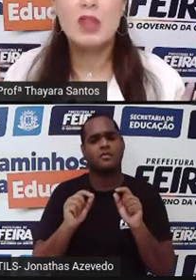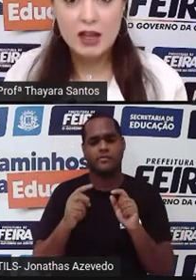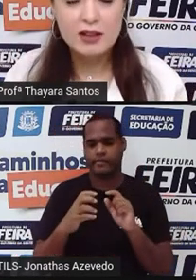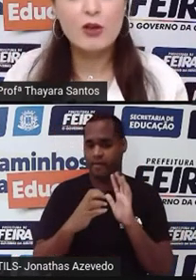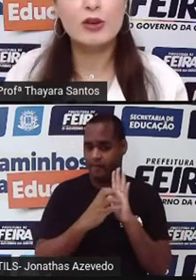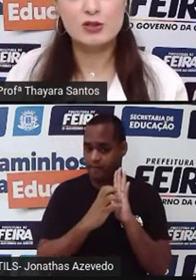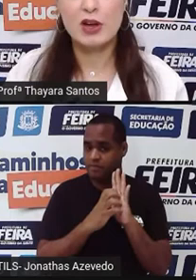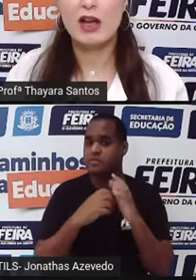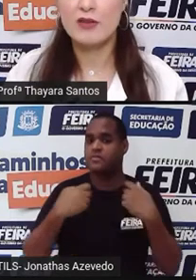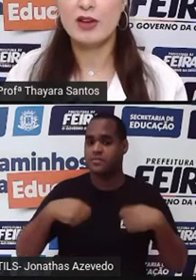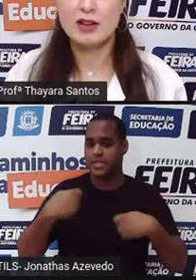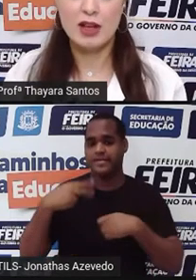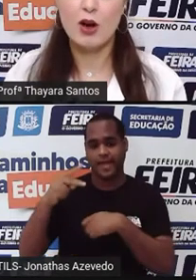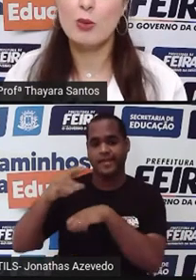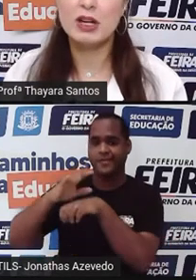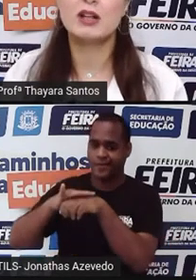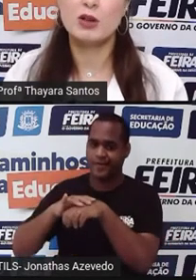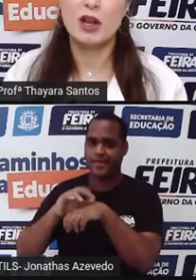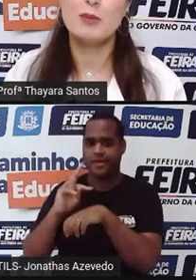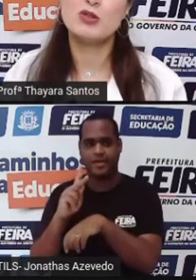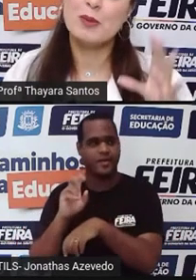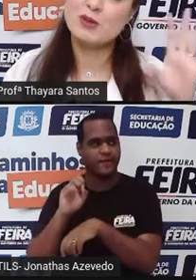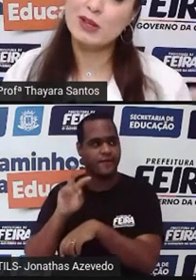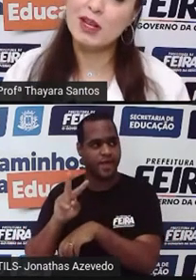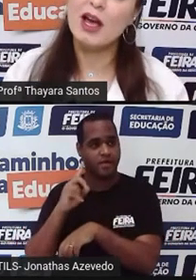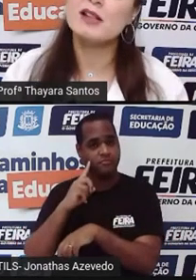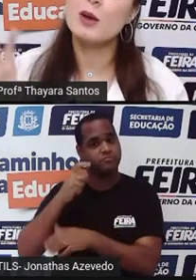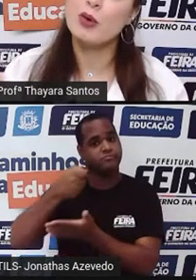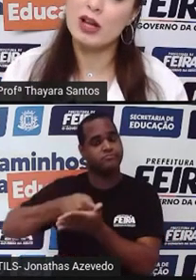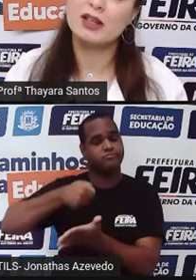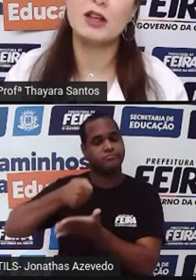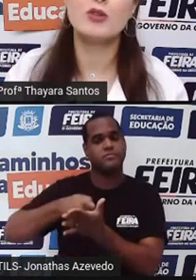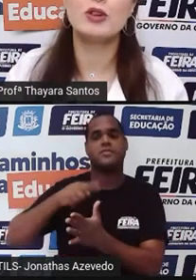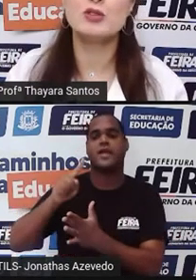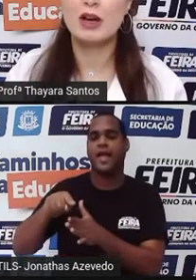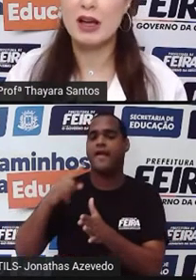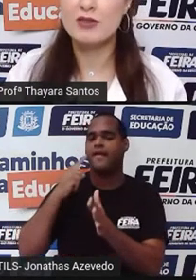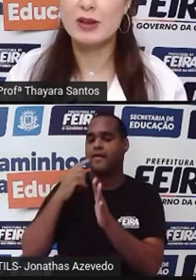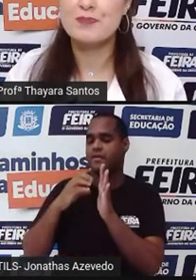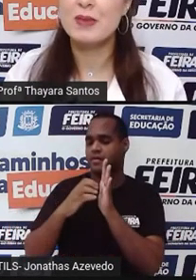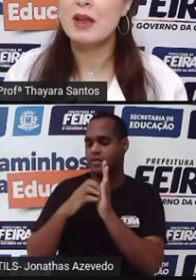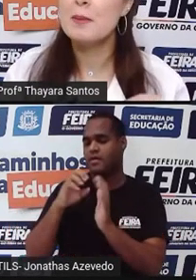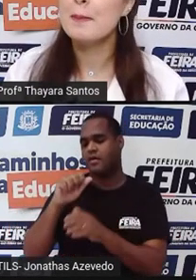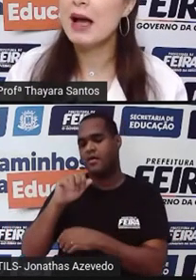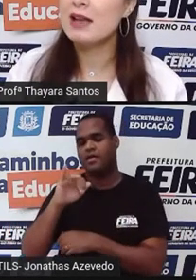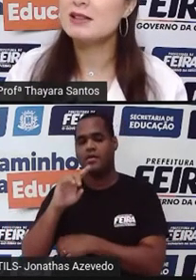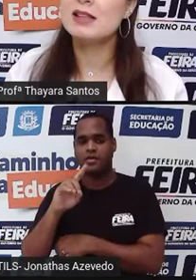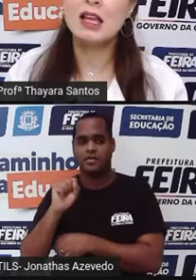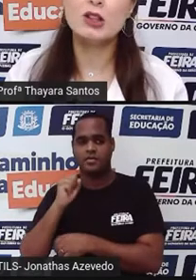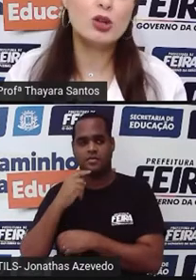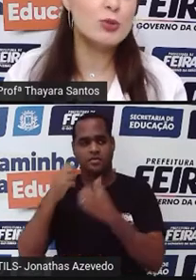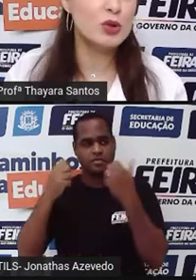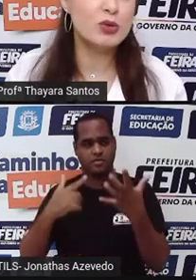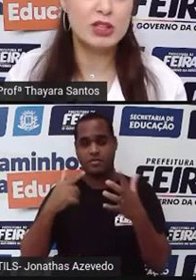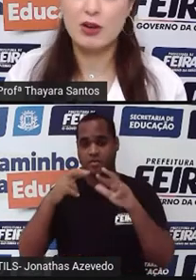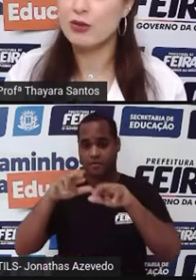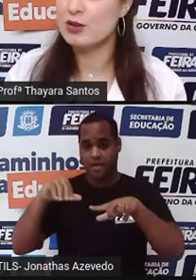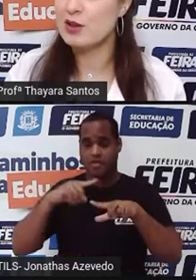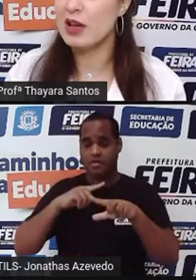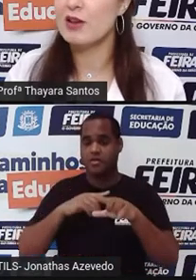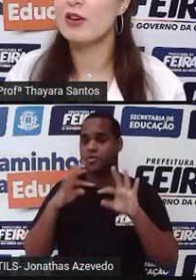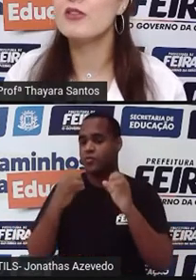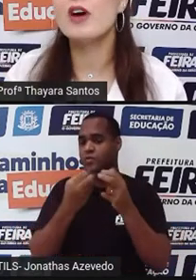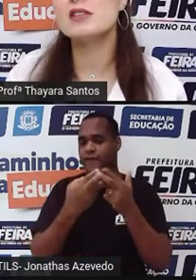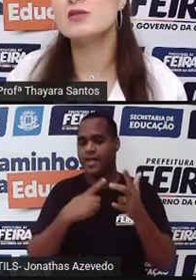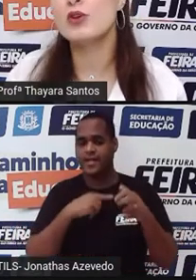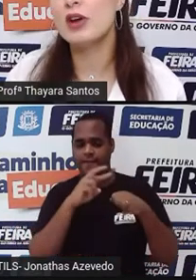tem que ter o vírus do HIV, né? Obrigatoriamente. Uma pessoa que tem AIDS é porque ela tem o vírus do HIV. Mas nem todo mundo que tem o